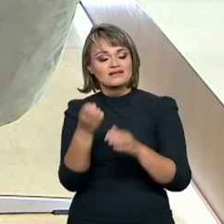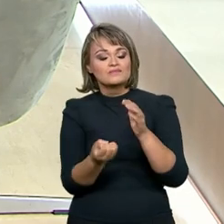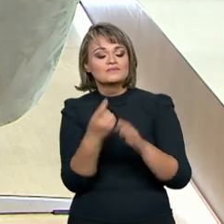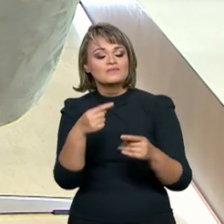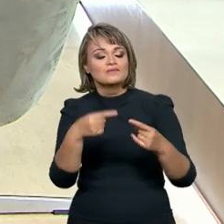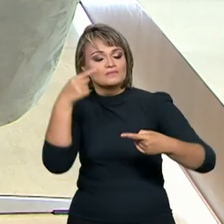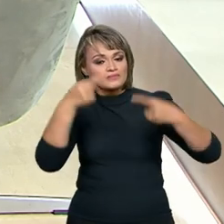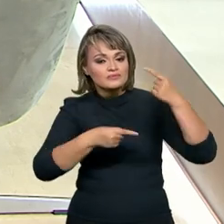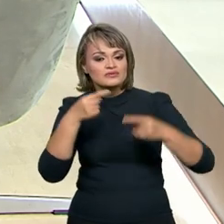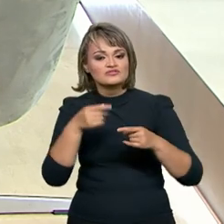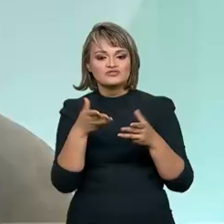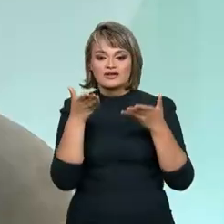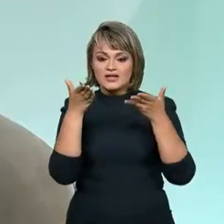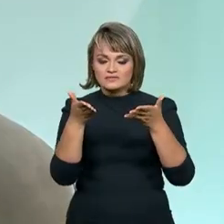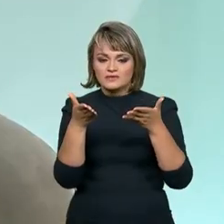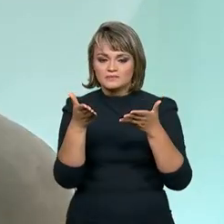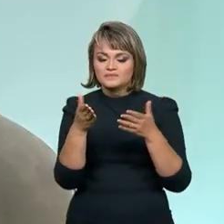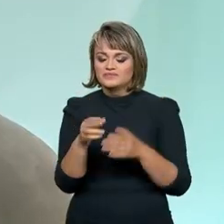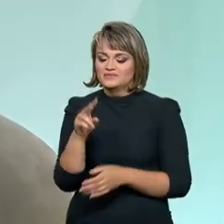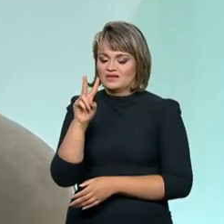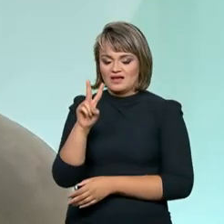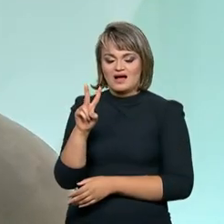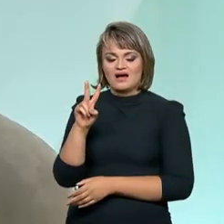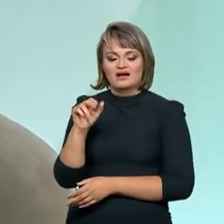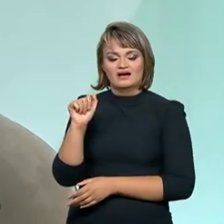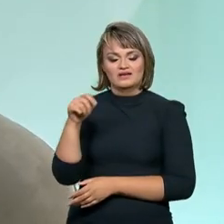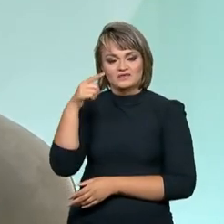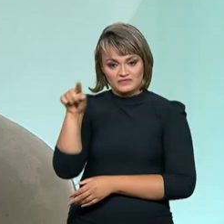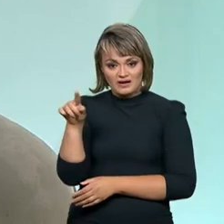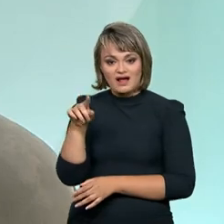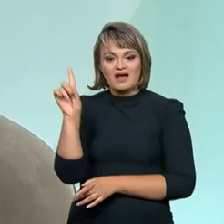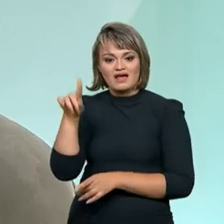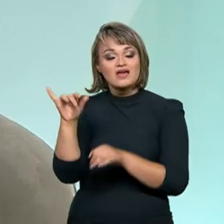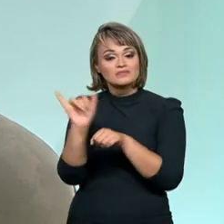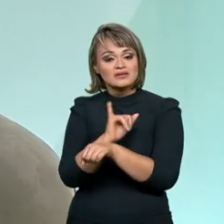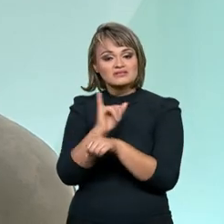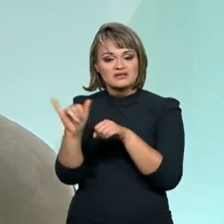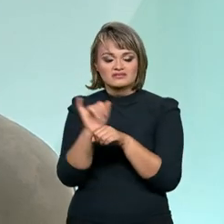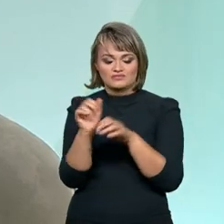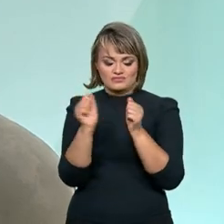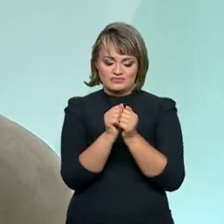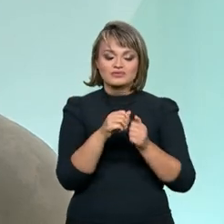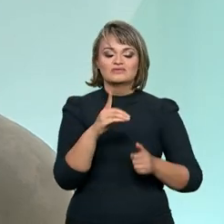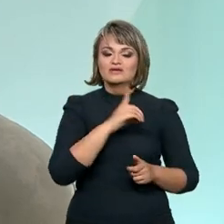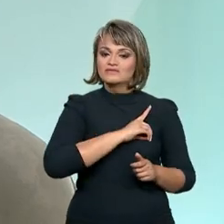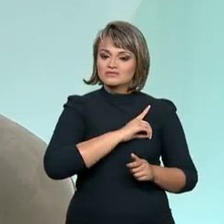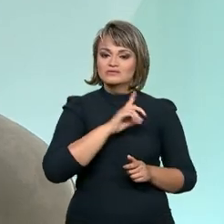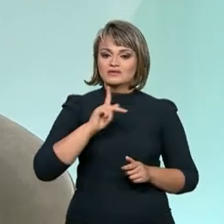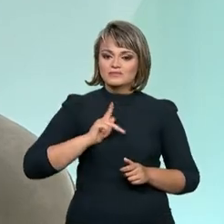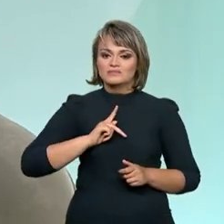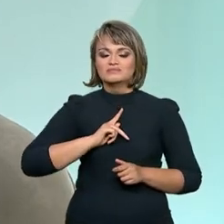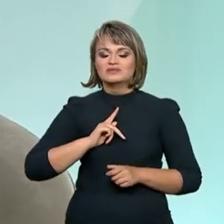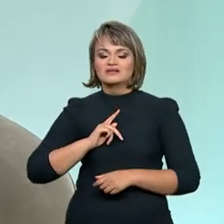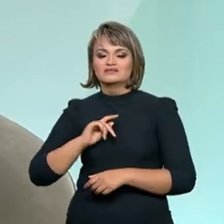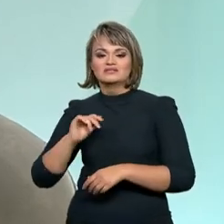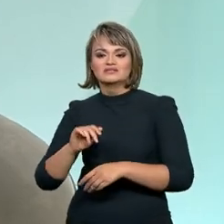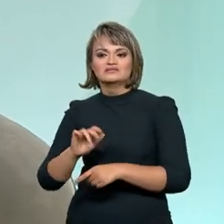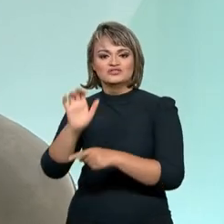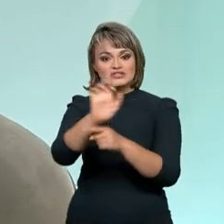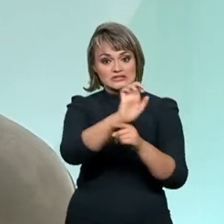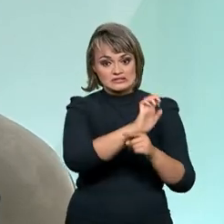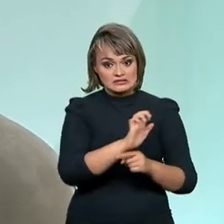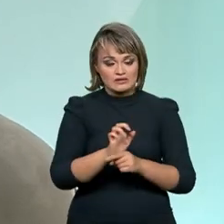estruturada em torno disso. A Vans é uma estratégia que nós trabalhamos com as Defensorias Públicas Estaduais para que essas